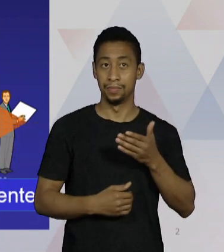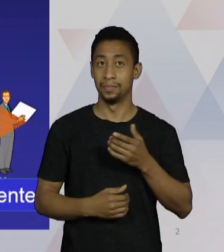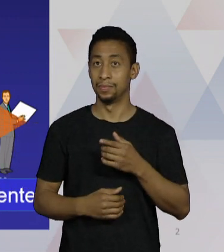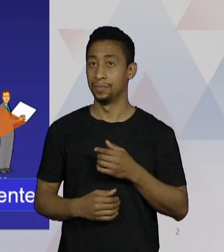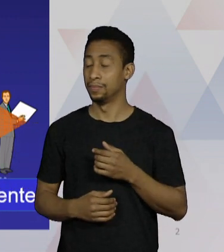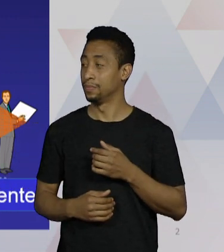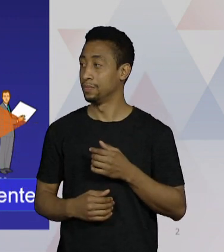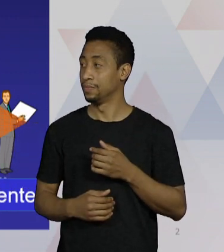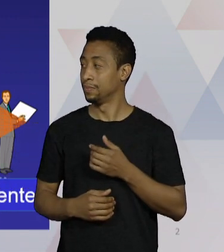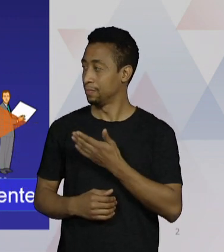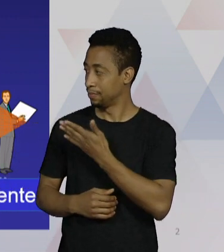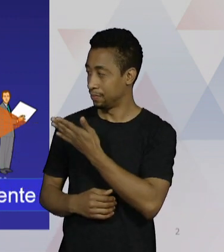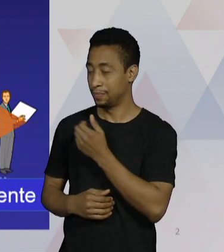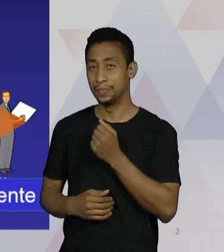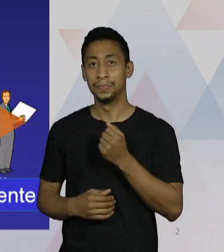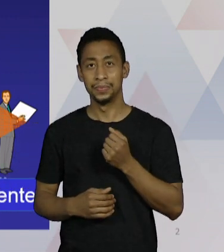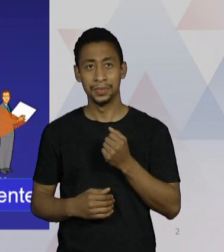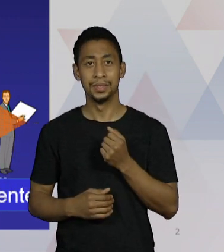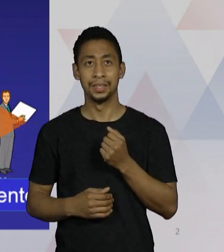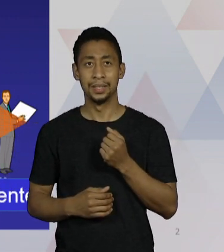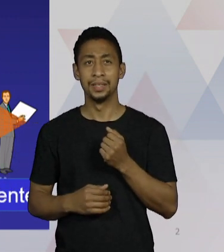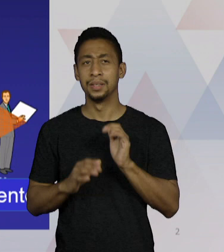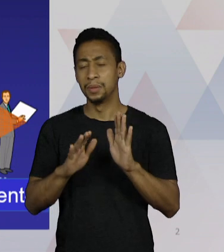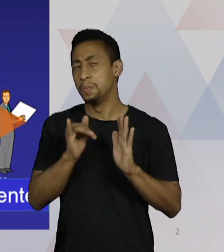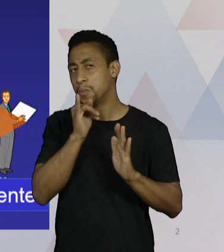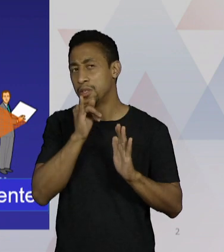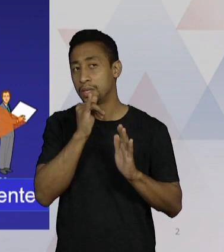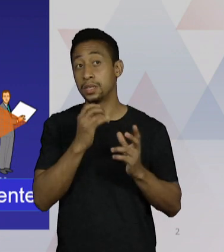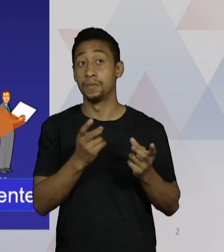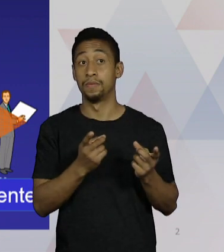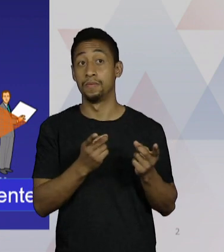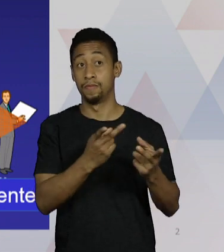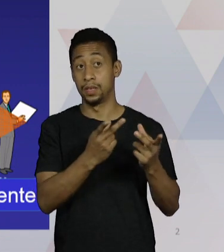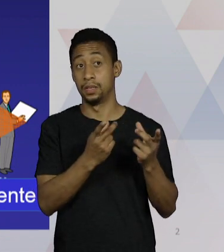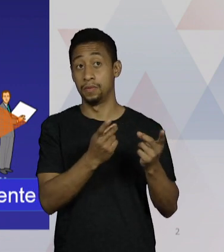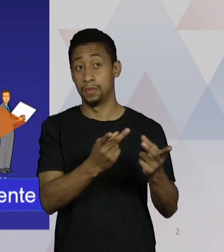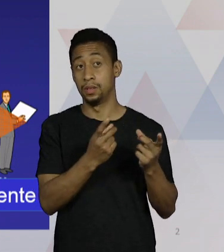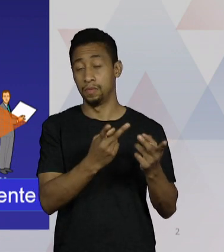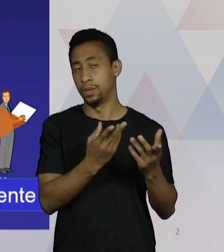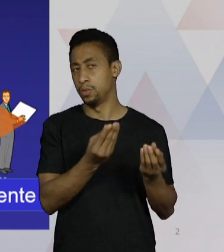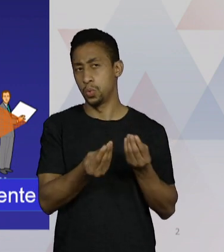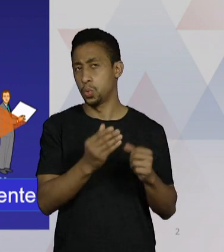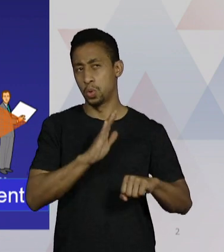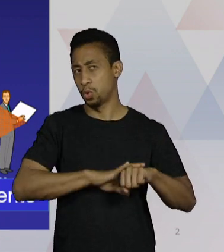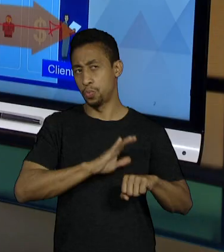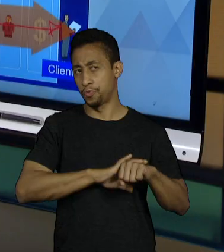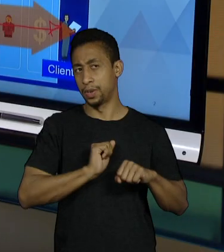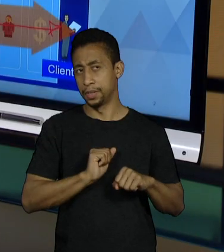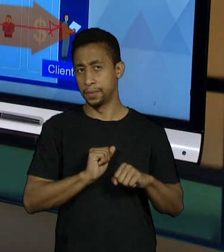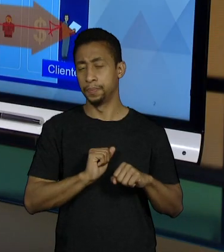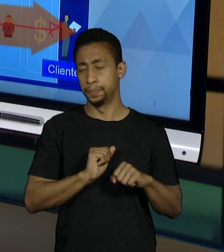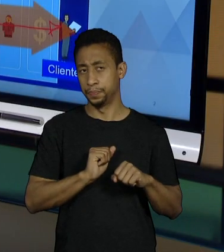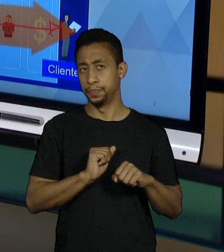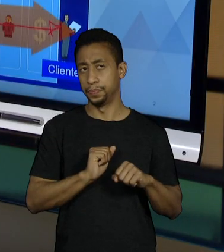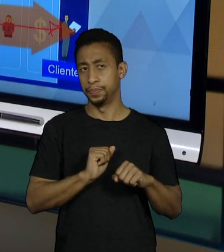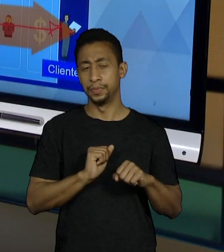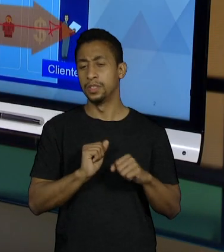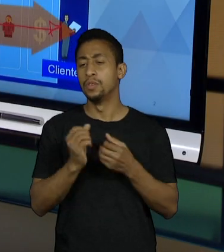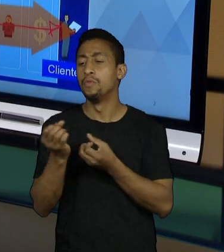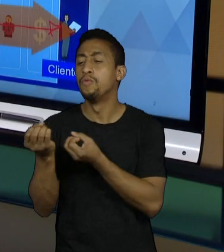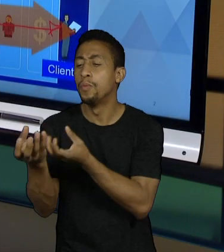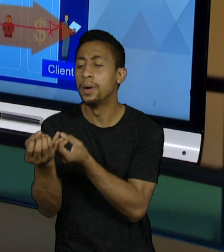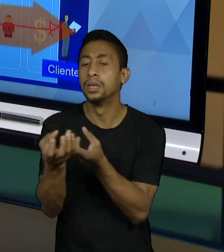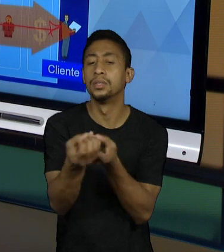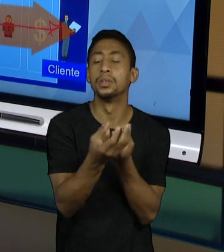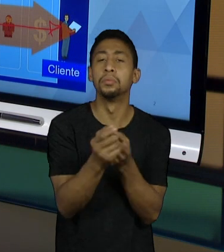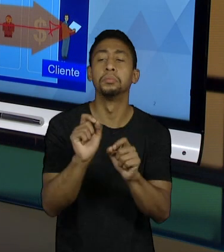Tendo como exemplo um processo de vendas, por exemplo, o processo de vendas ele pega informações de que outras áreas? O